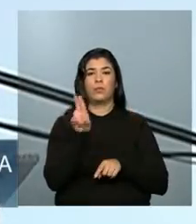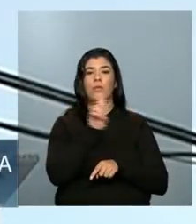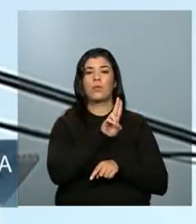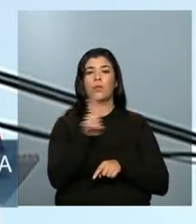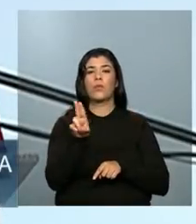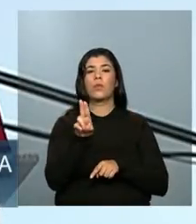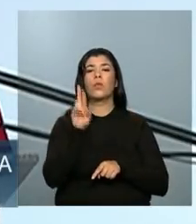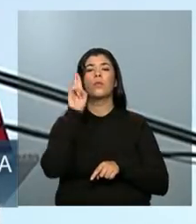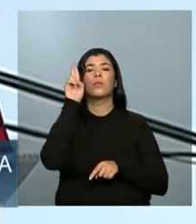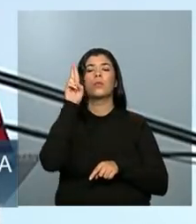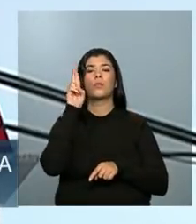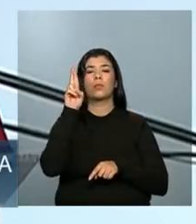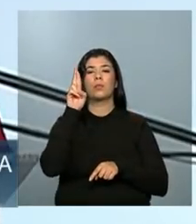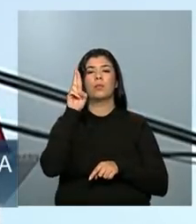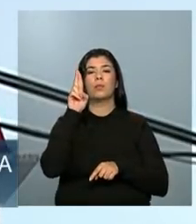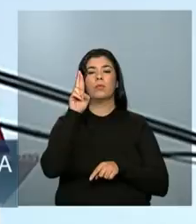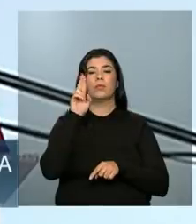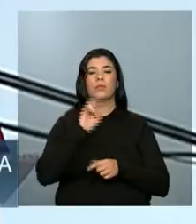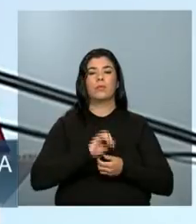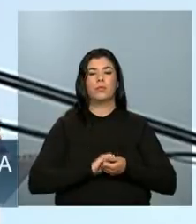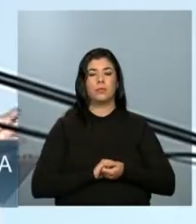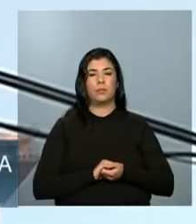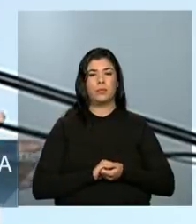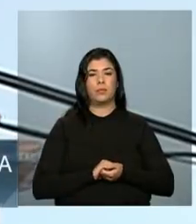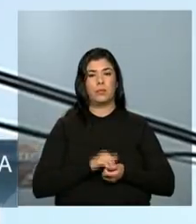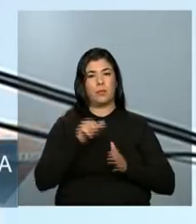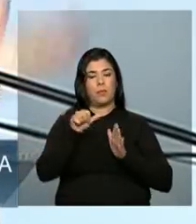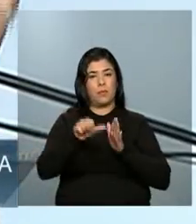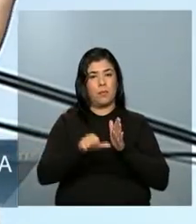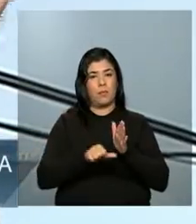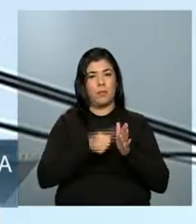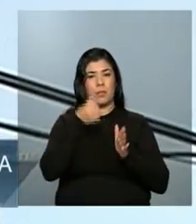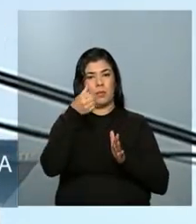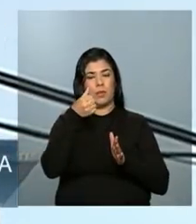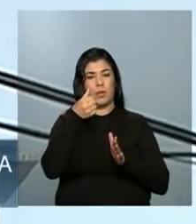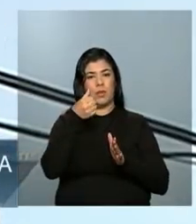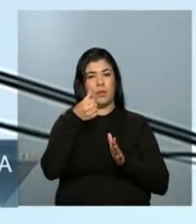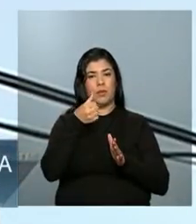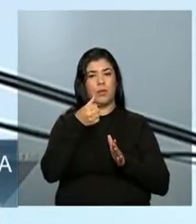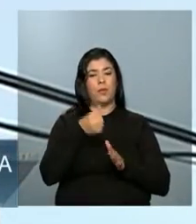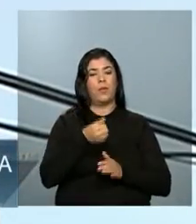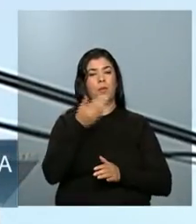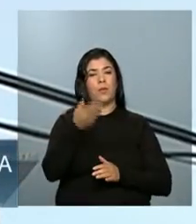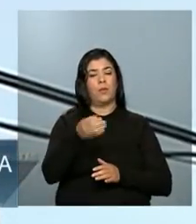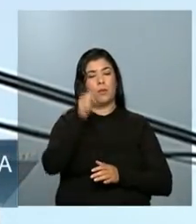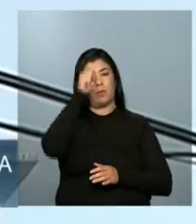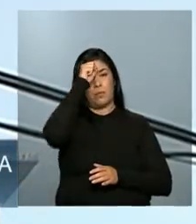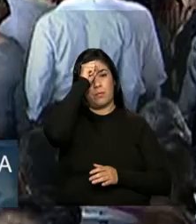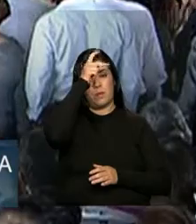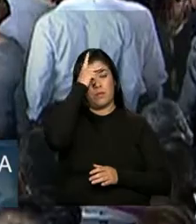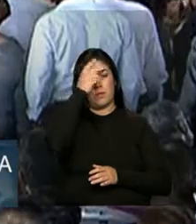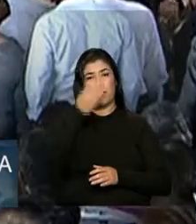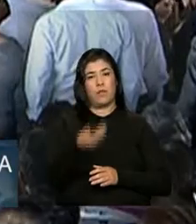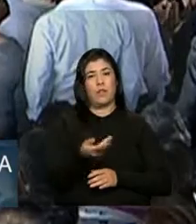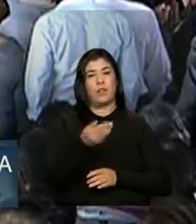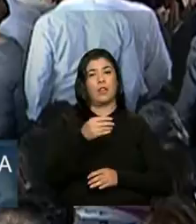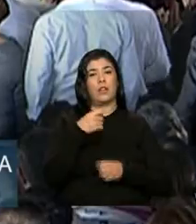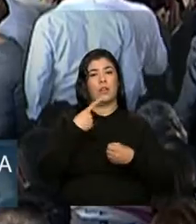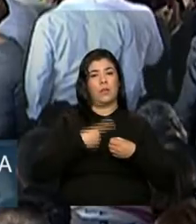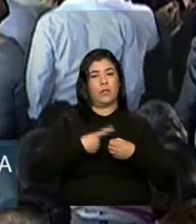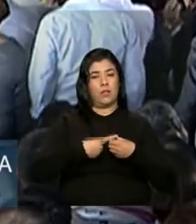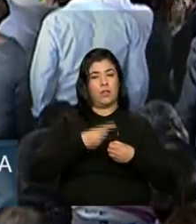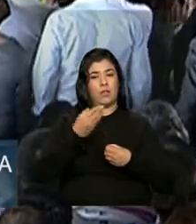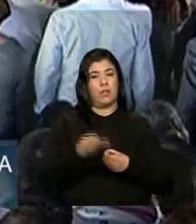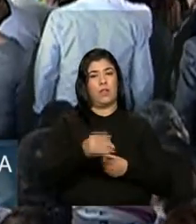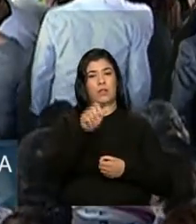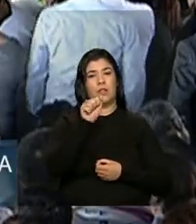primeiro, do nosso prefeito Raul Belém, aqui de Araguari,